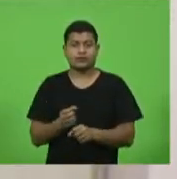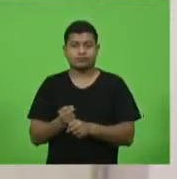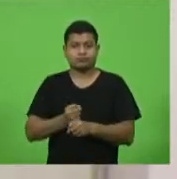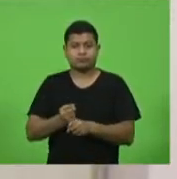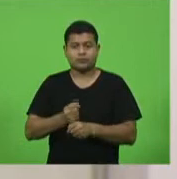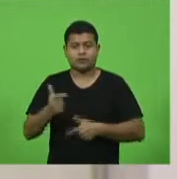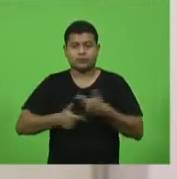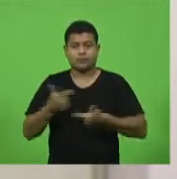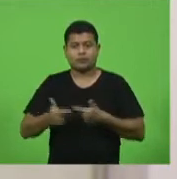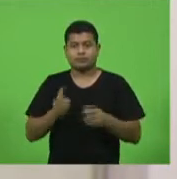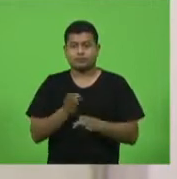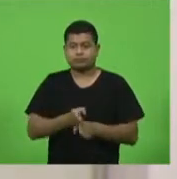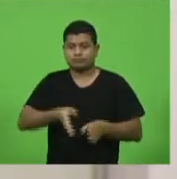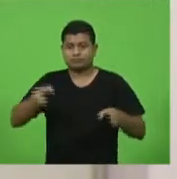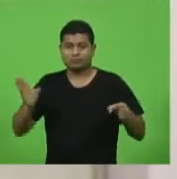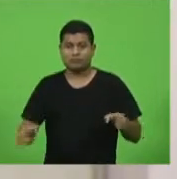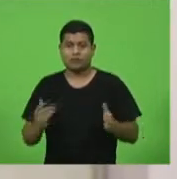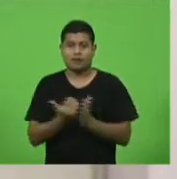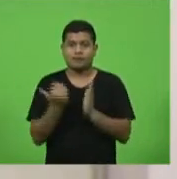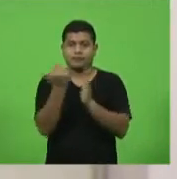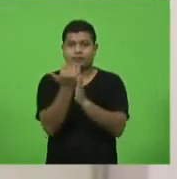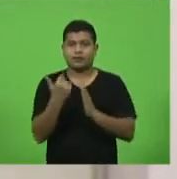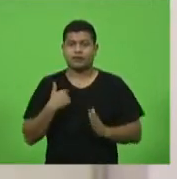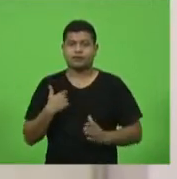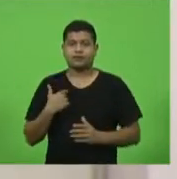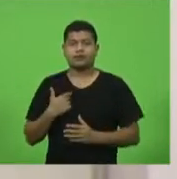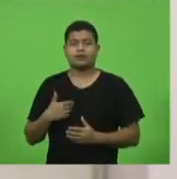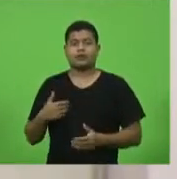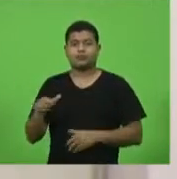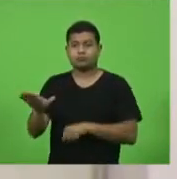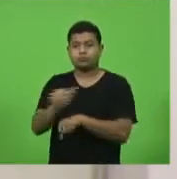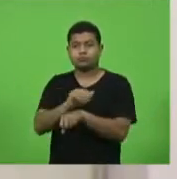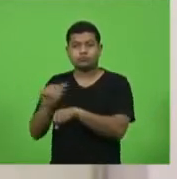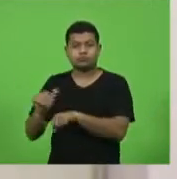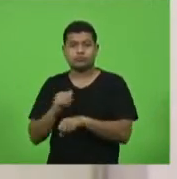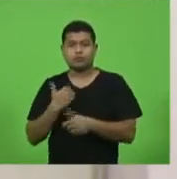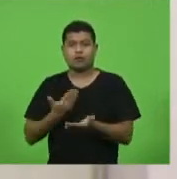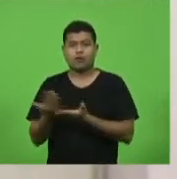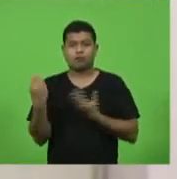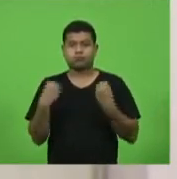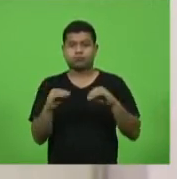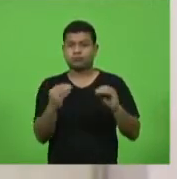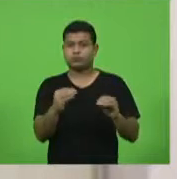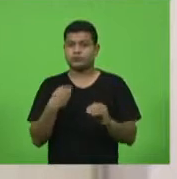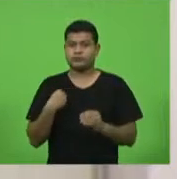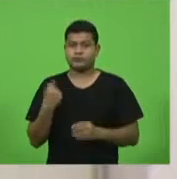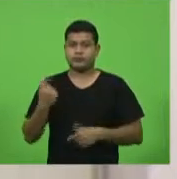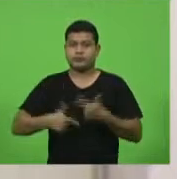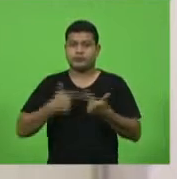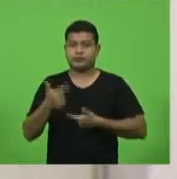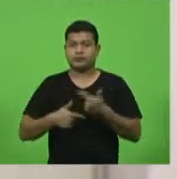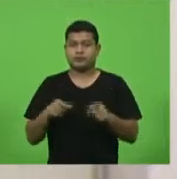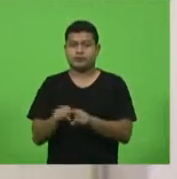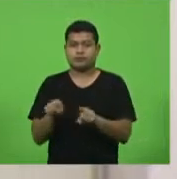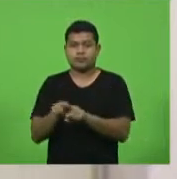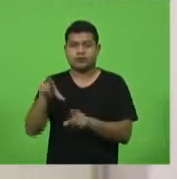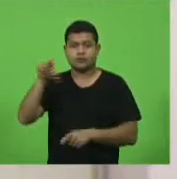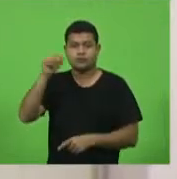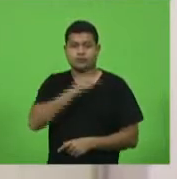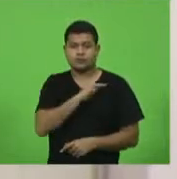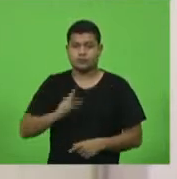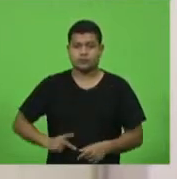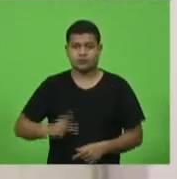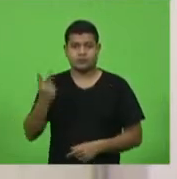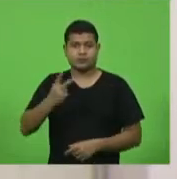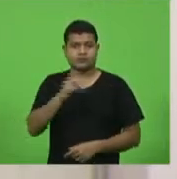comissão, que procedessem à sua convocação para a instalação dos trabalhos e eleição dos respectivos presidentes e vice